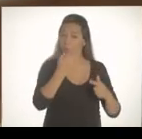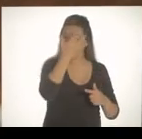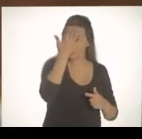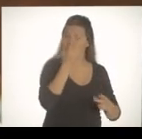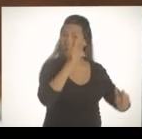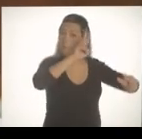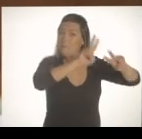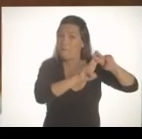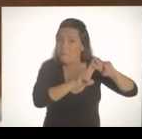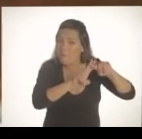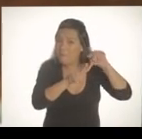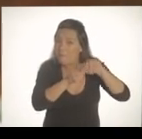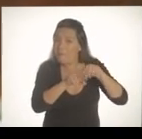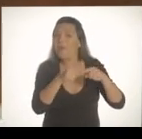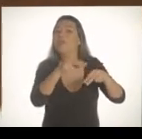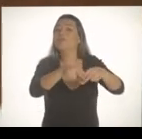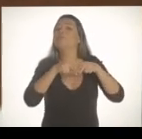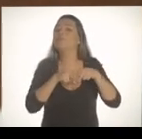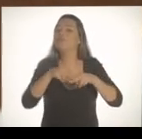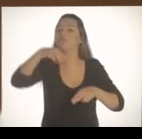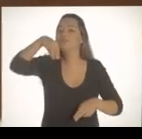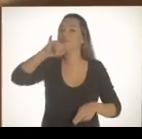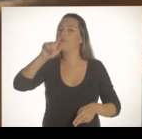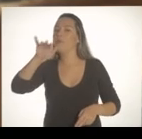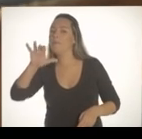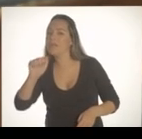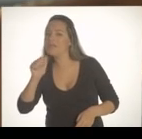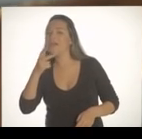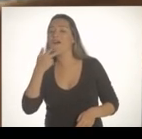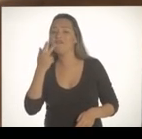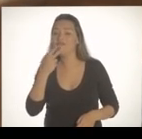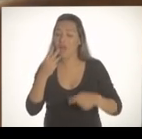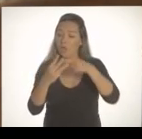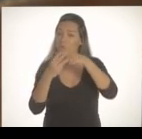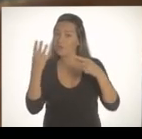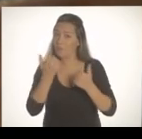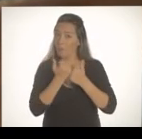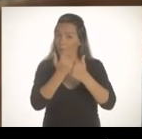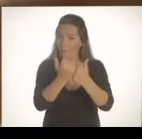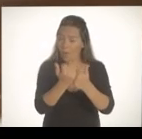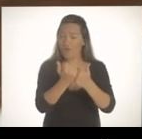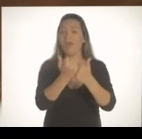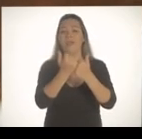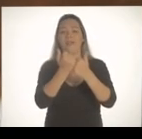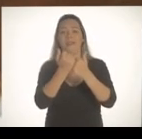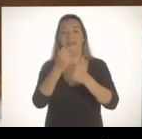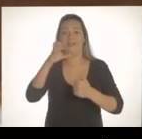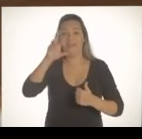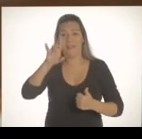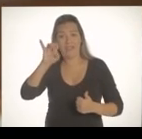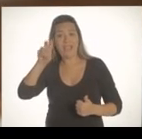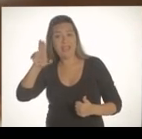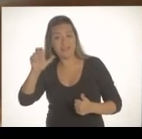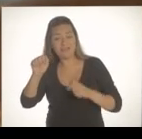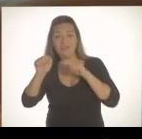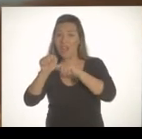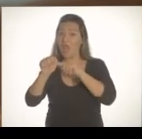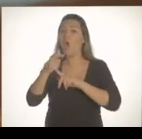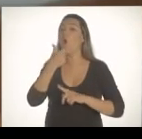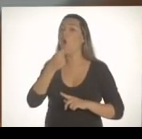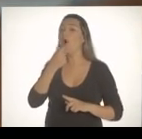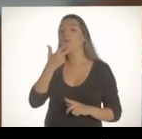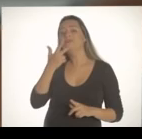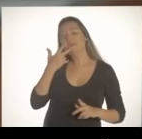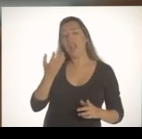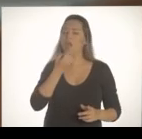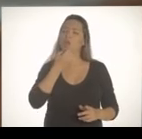Se alguém que fale em nome de duas pessoas que estão presas por serem milicianos, diz que eles vão apoiar o Crivella e o Crivella